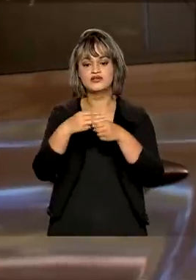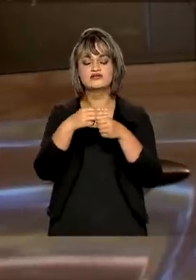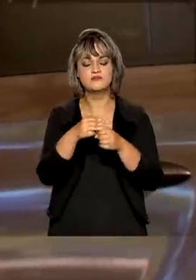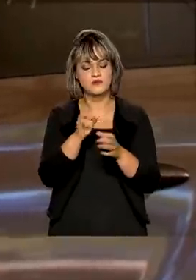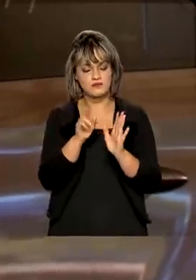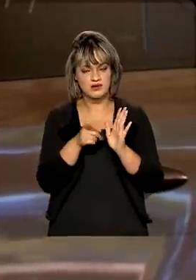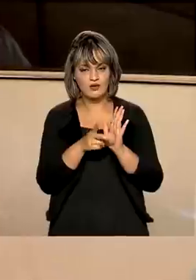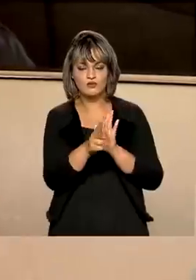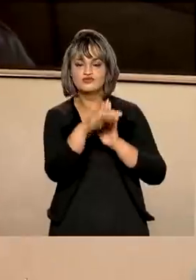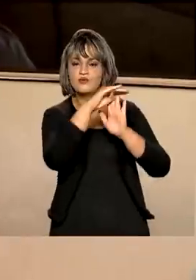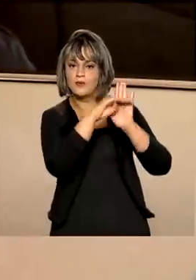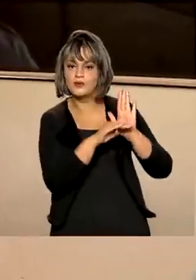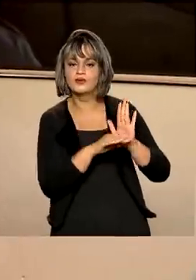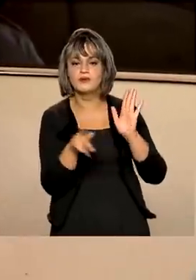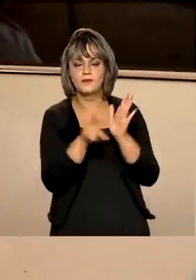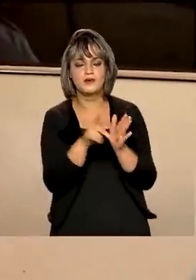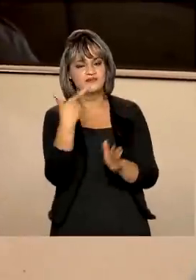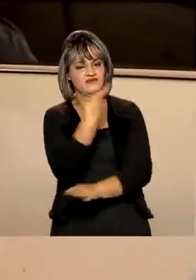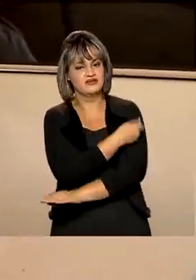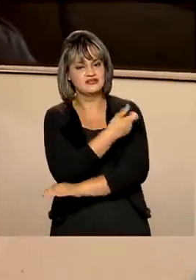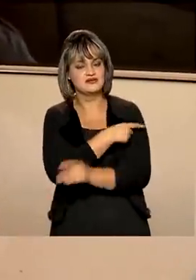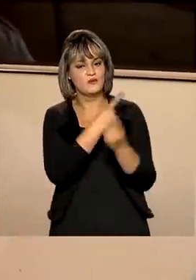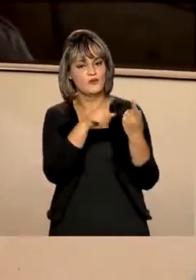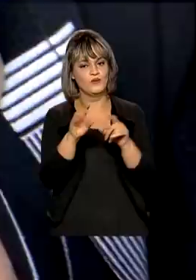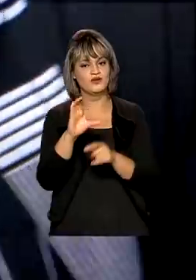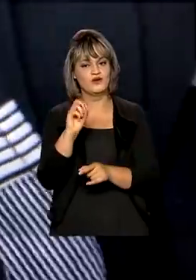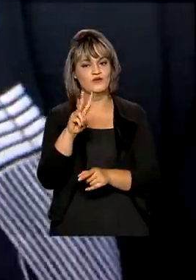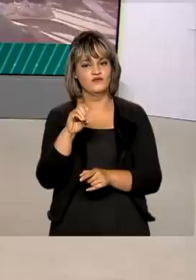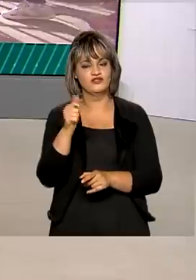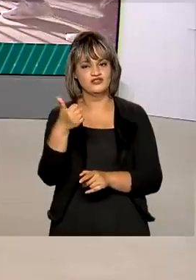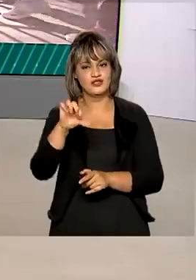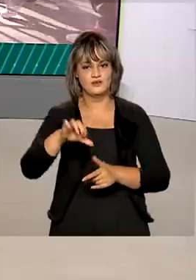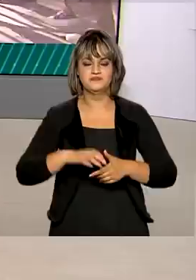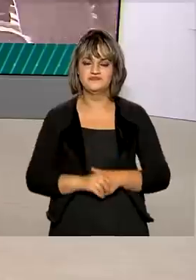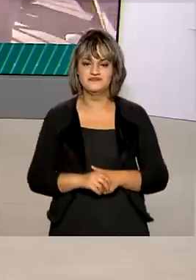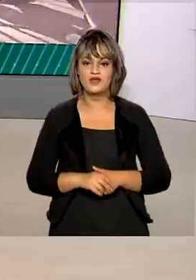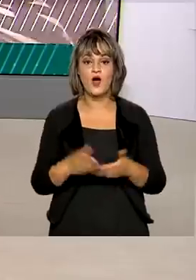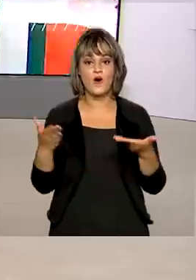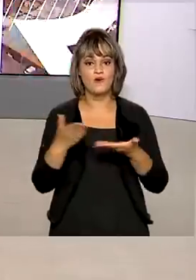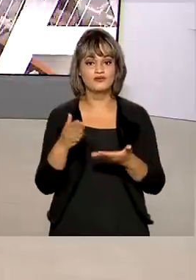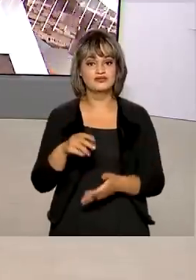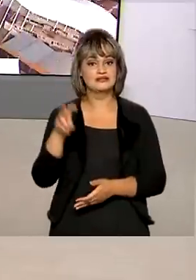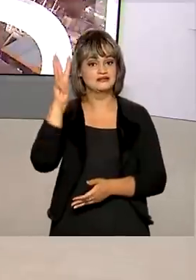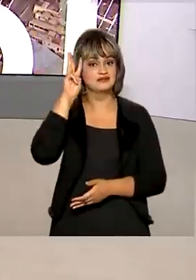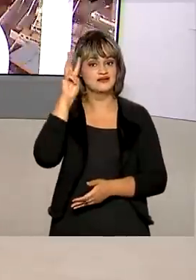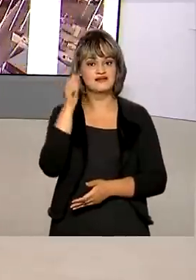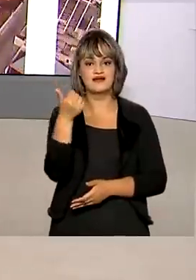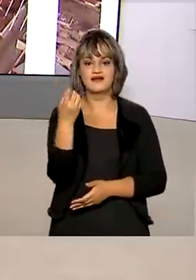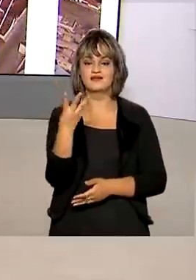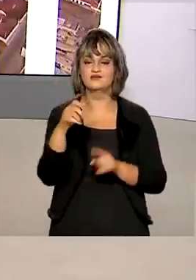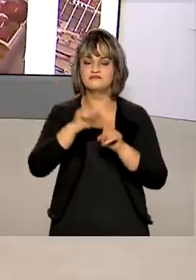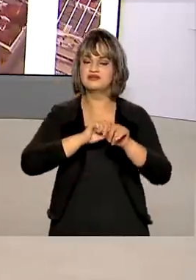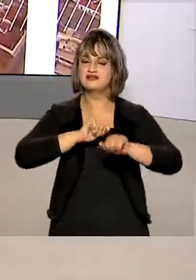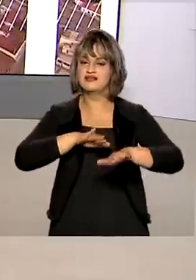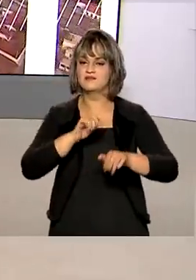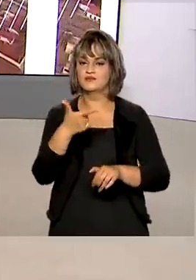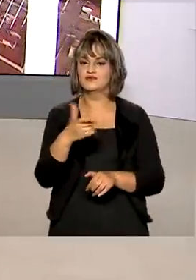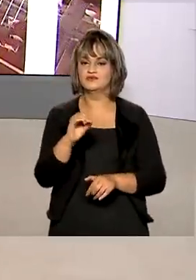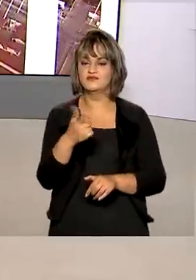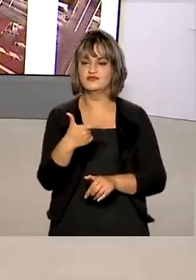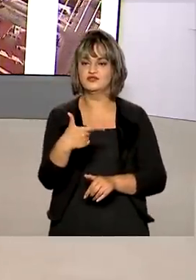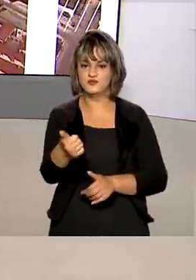seguirem o Plano Nacional de Vacinação contra a Covid-19. Hoje é terça-feira, 14 de setembro de